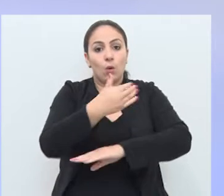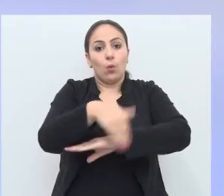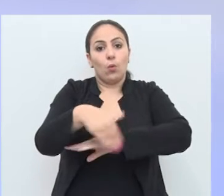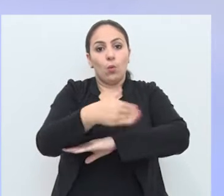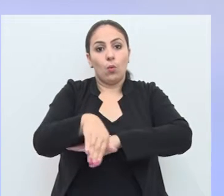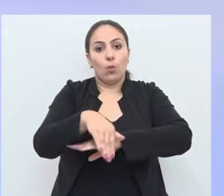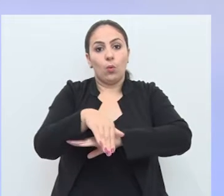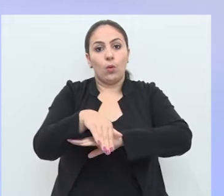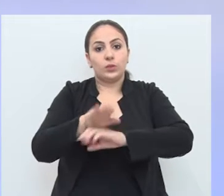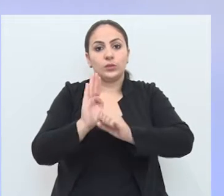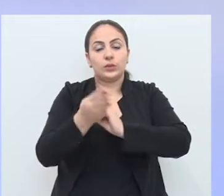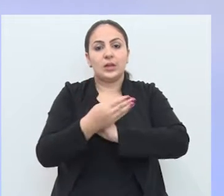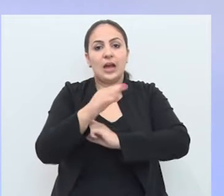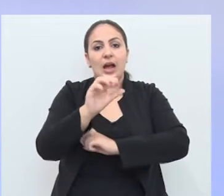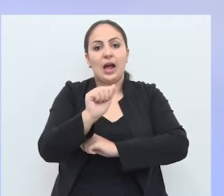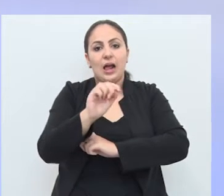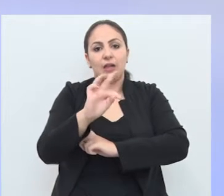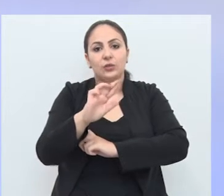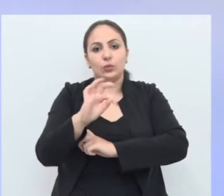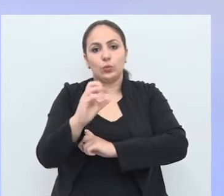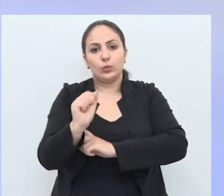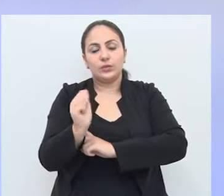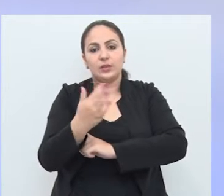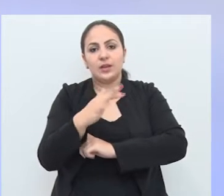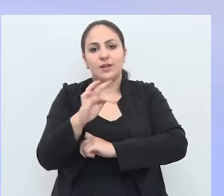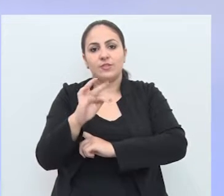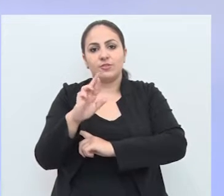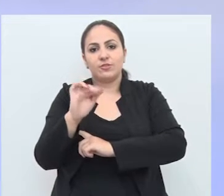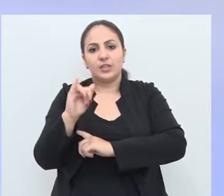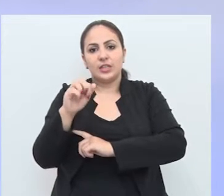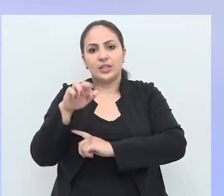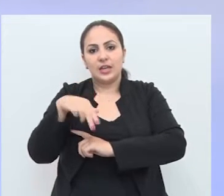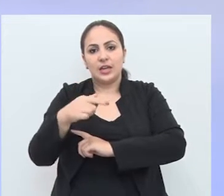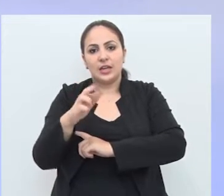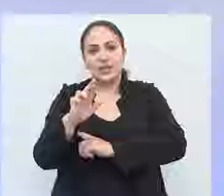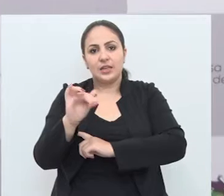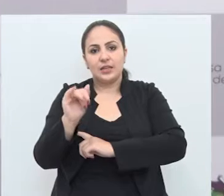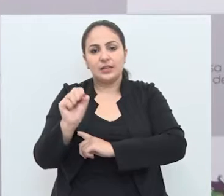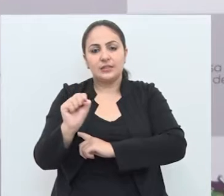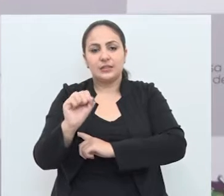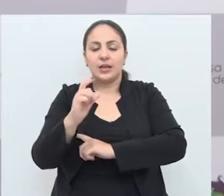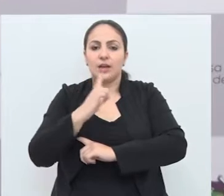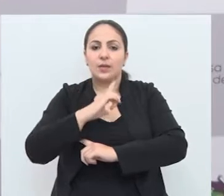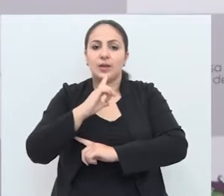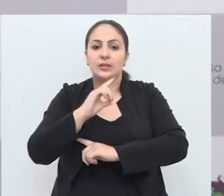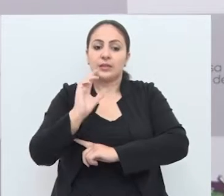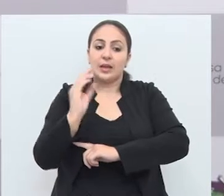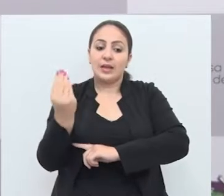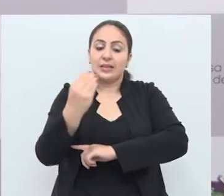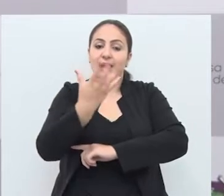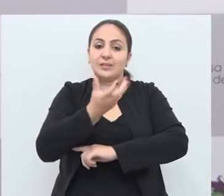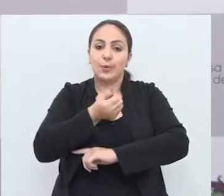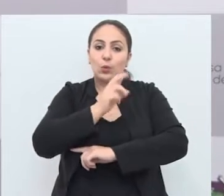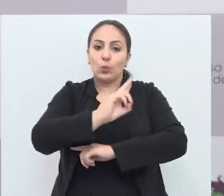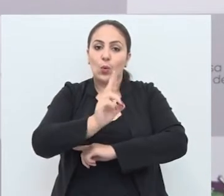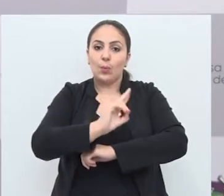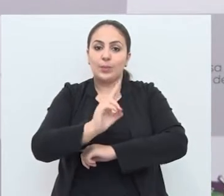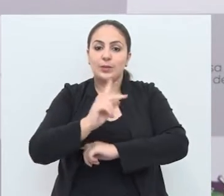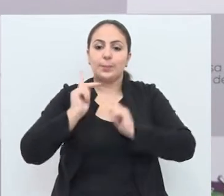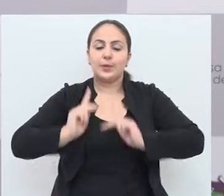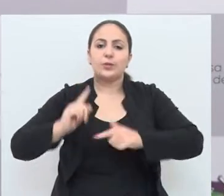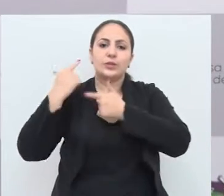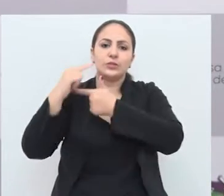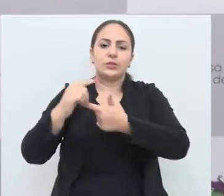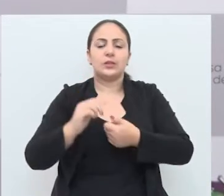do loteamento Alto das Figueiras levarão nomes de tradicionalistas. O João Salles, lá no bairro Ípica, o seu